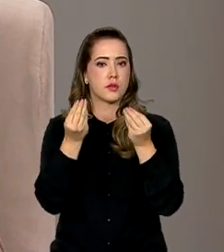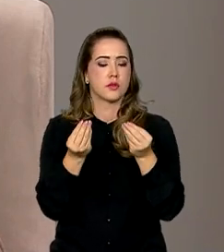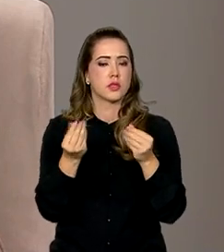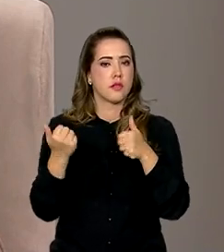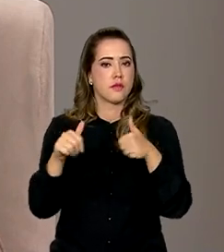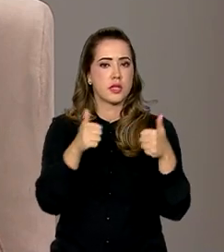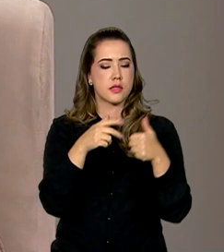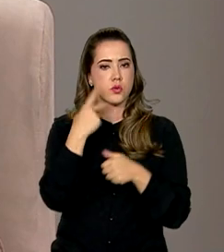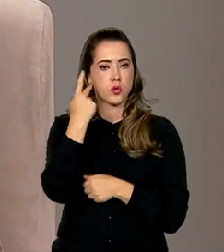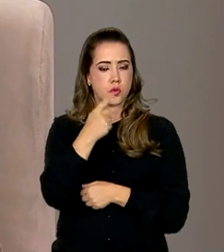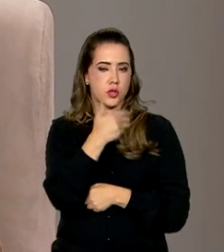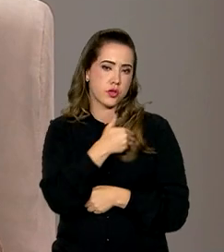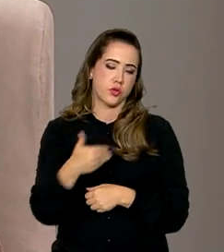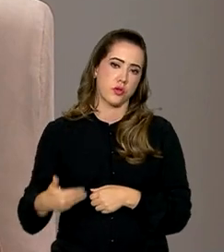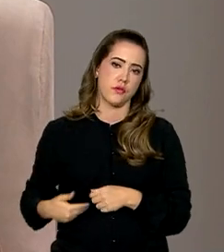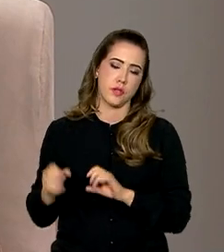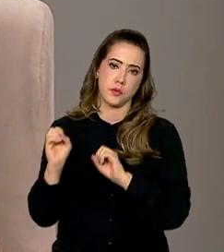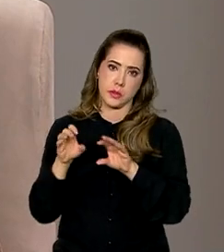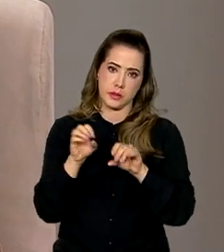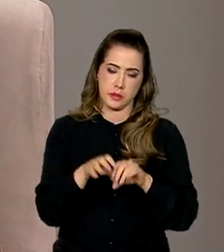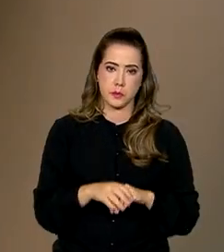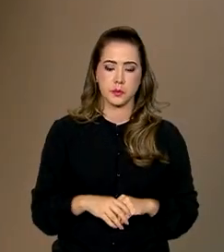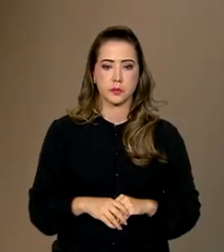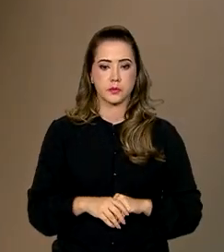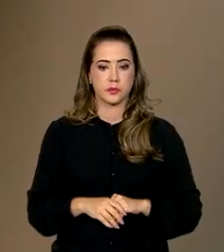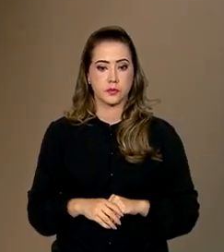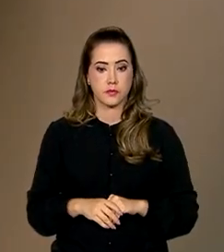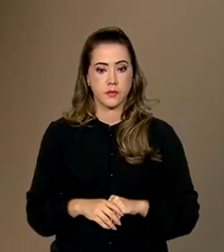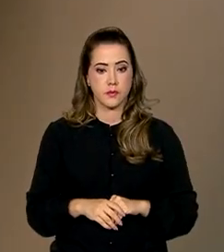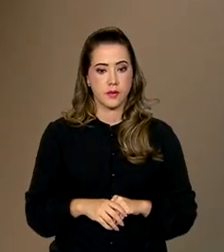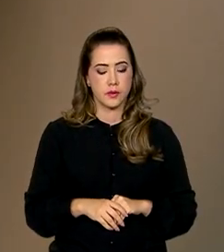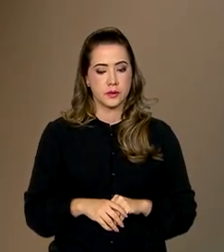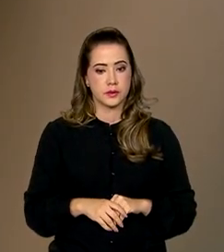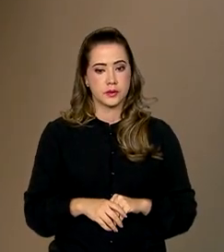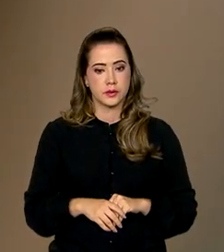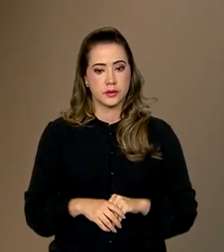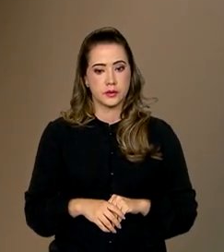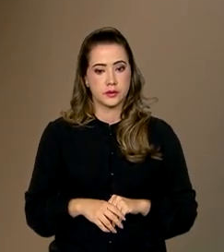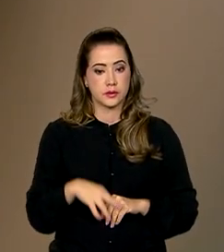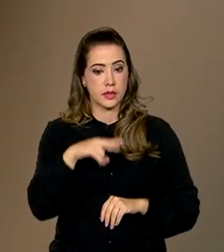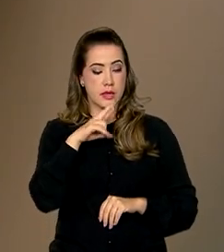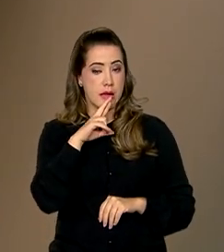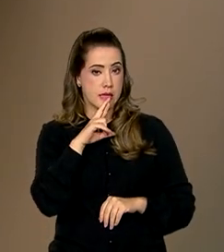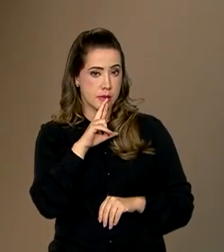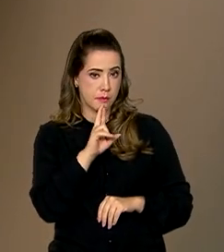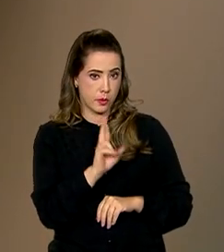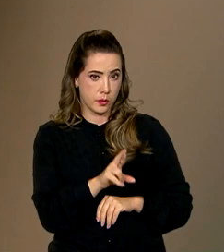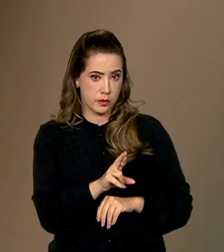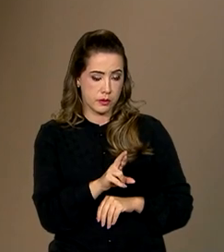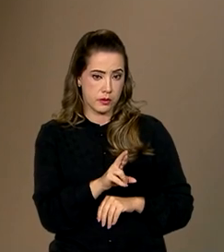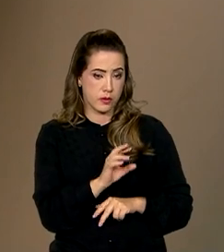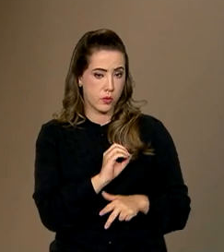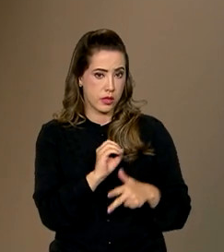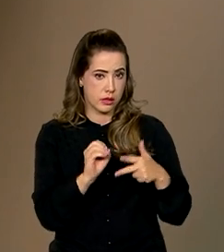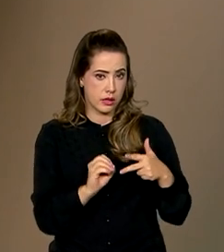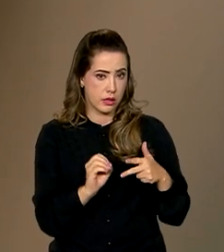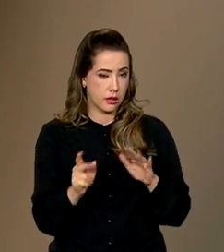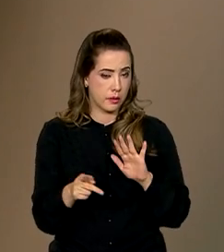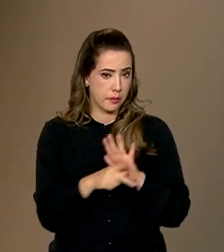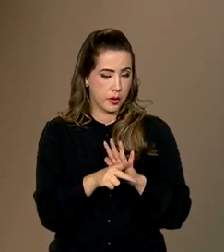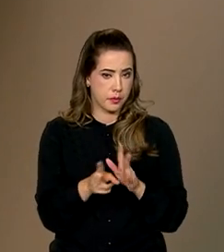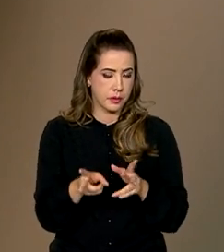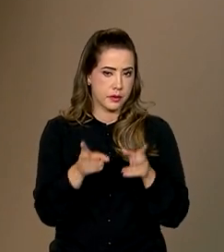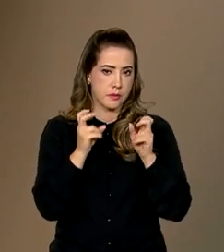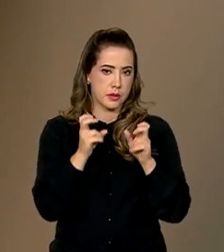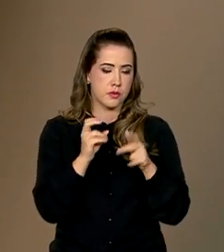formulação de políticas públicas para a educação? Olha, o resultado do Enem tem uma característica, né?